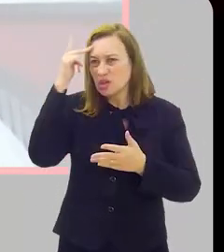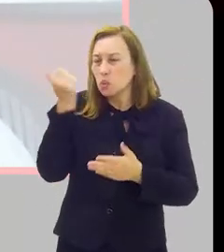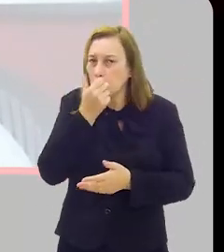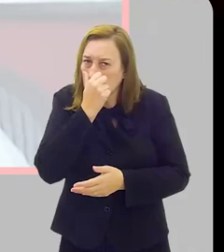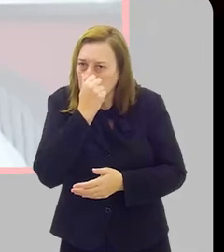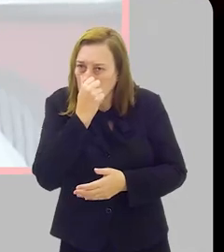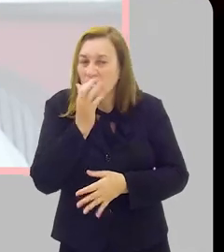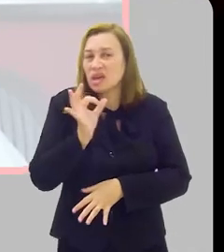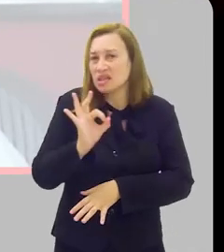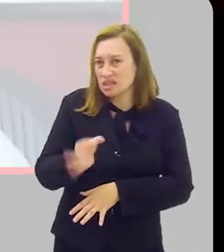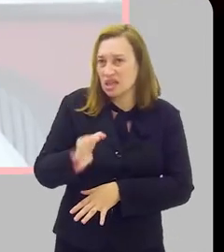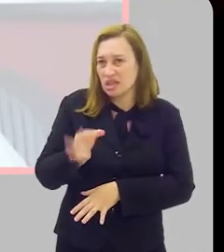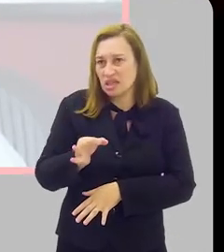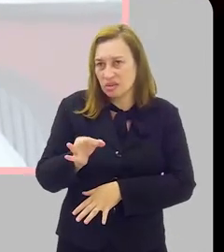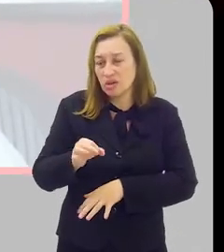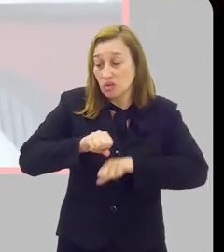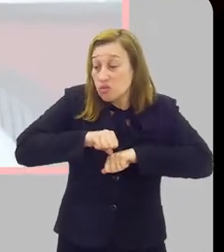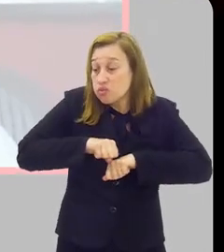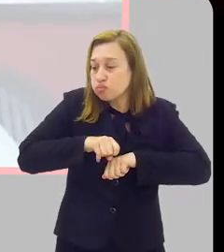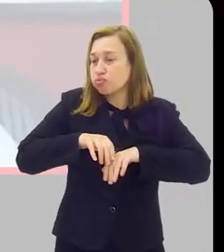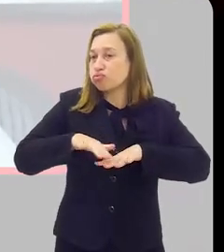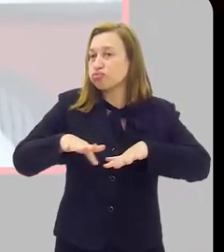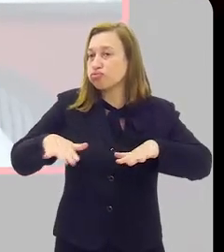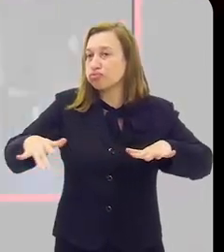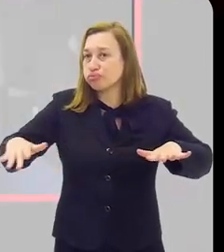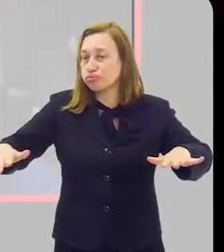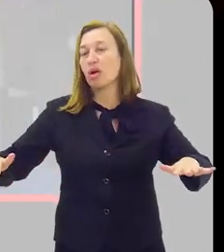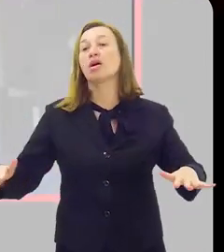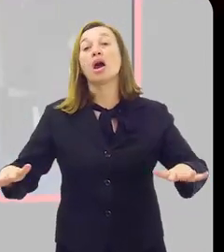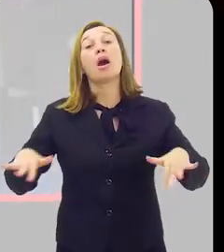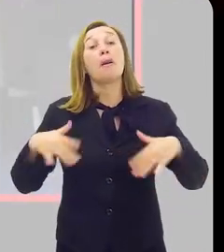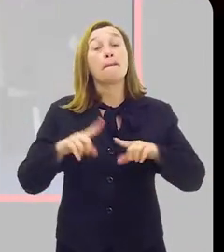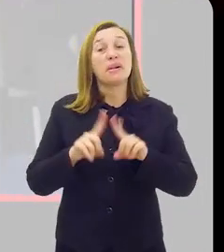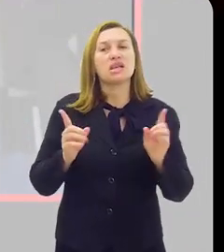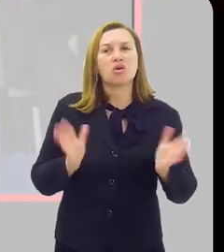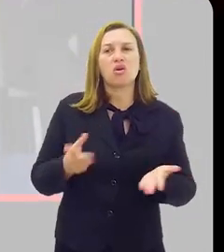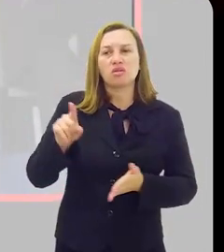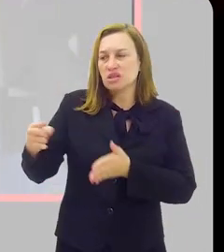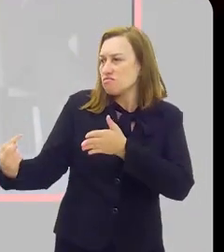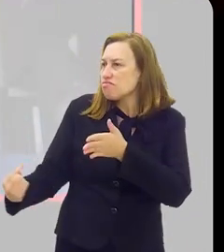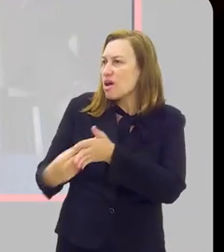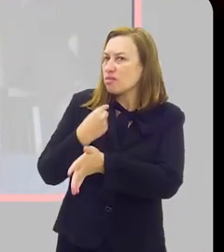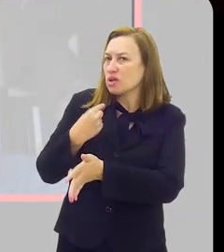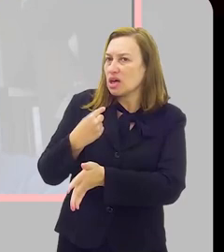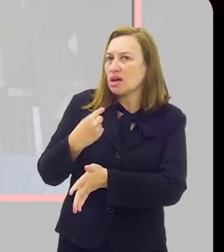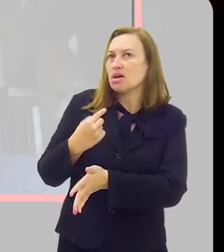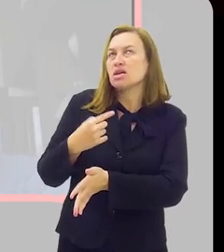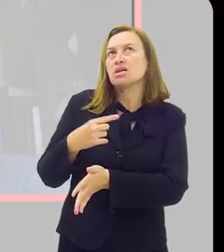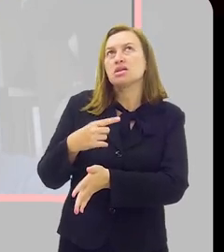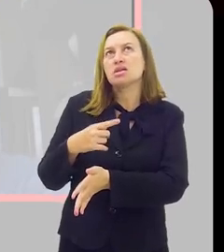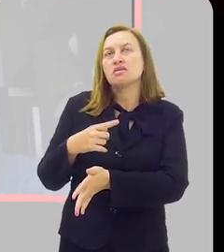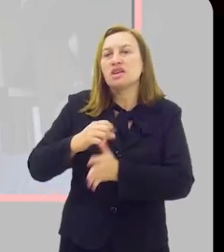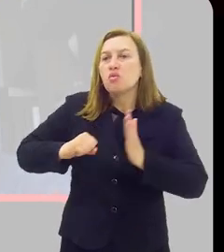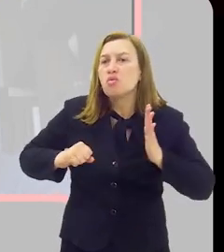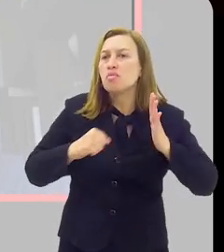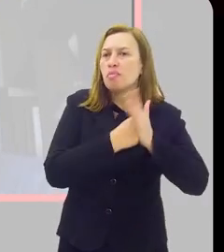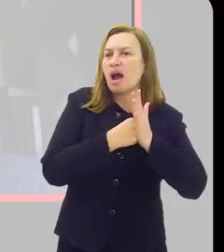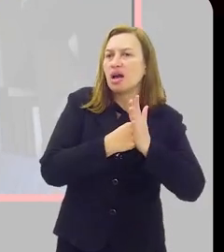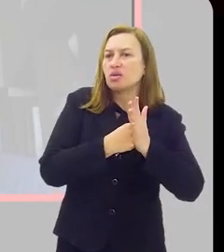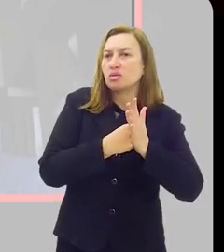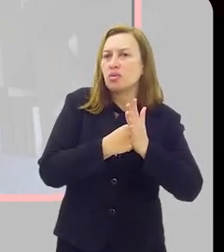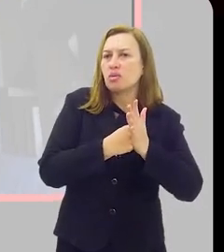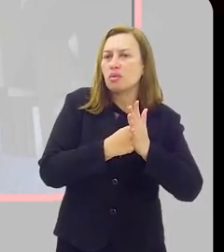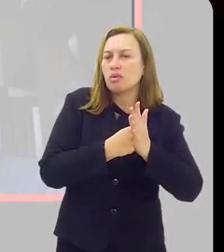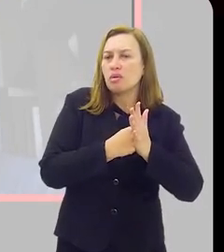muita gente, seguramente é uma cepa muito transmissível, vai aumentar. Agora, se você me perguntar se isso vai gerar um